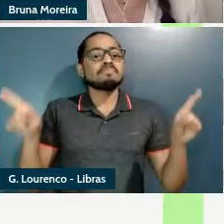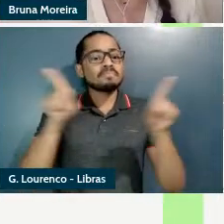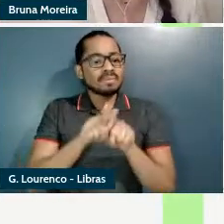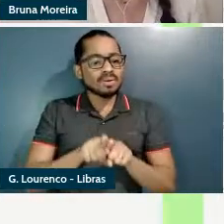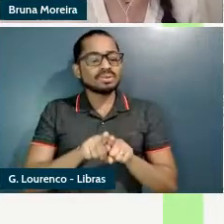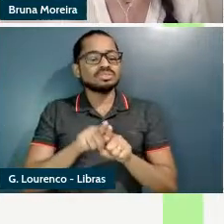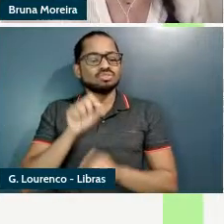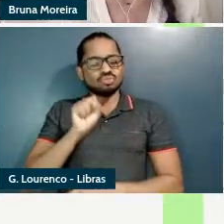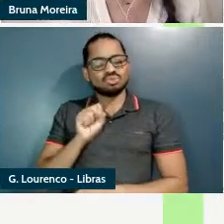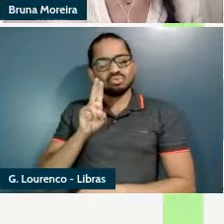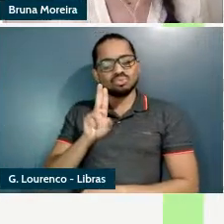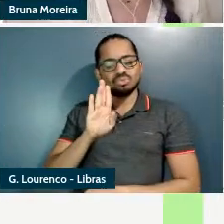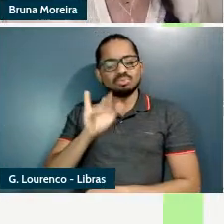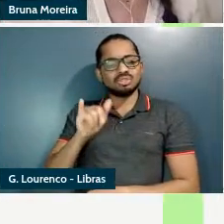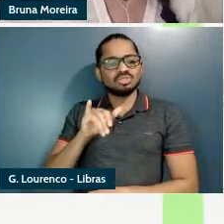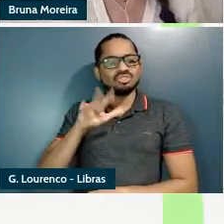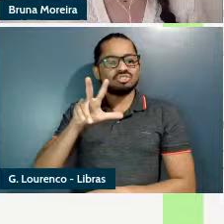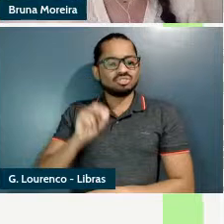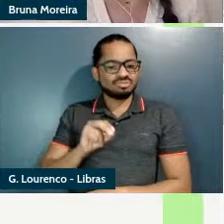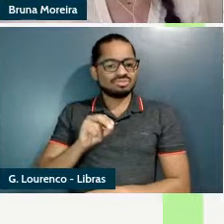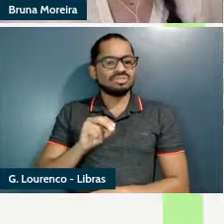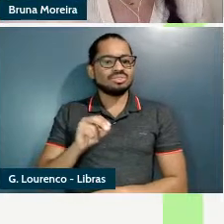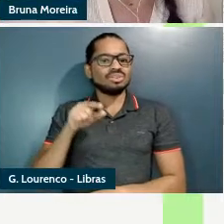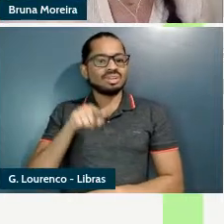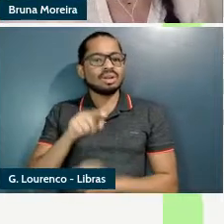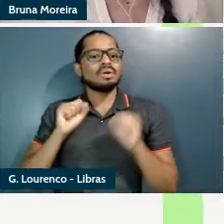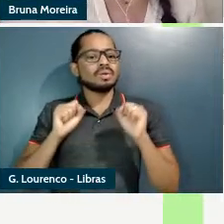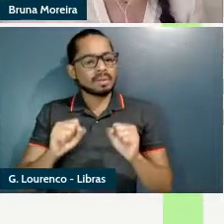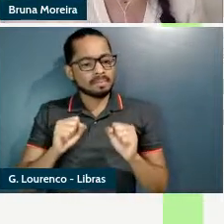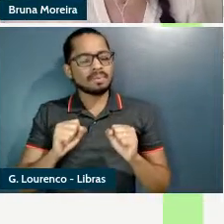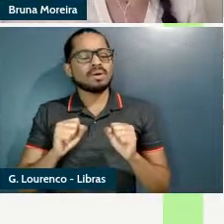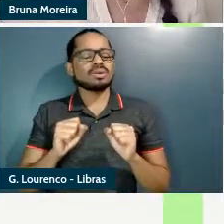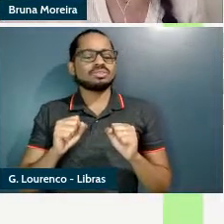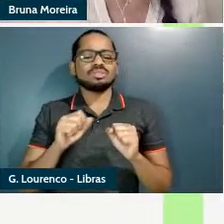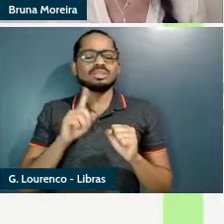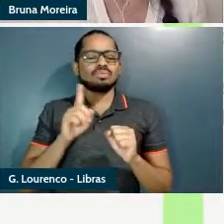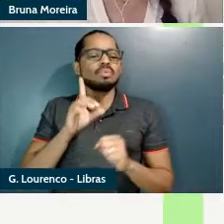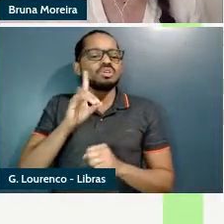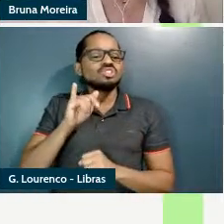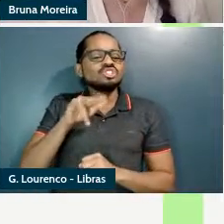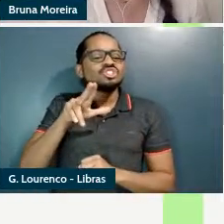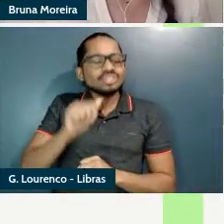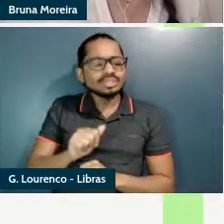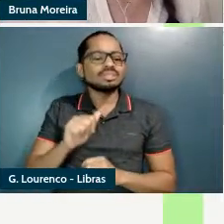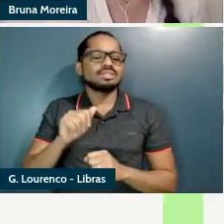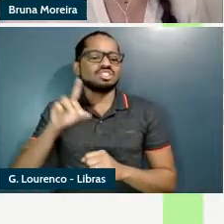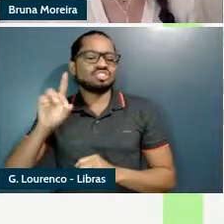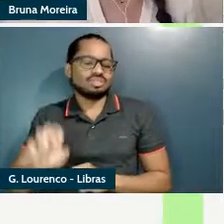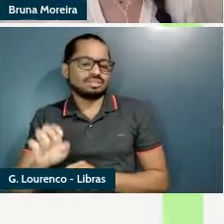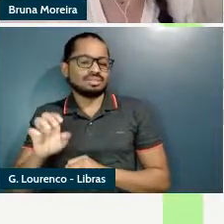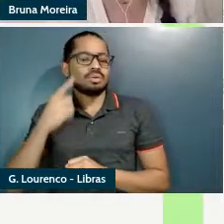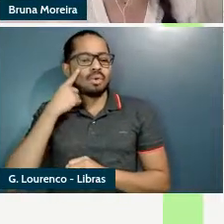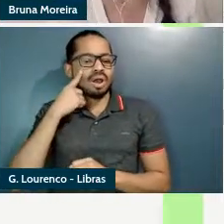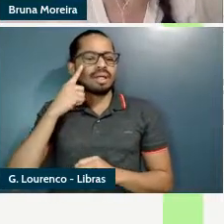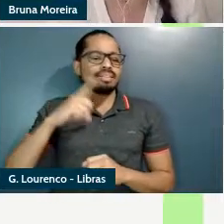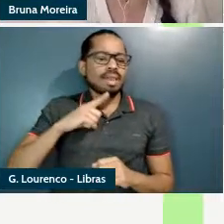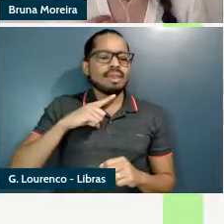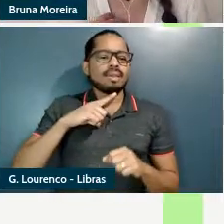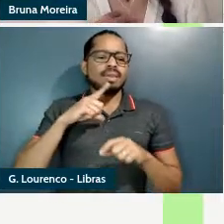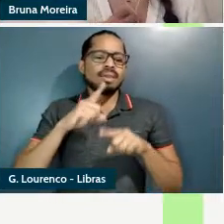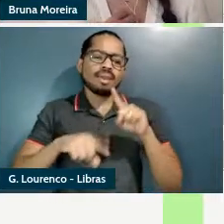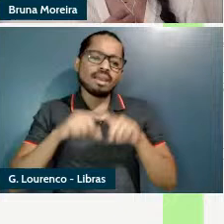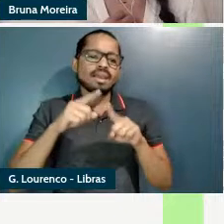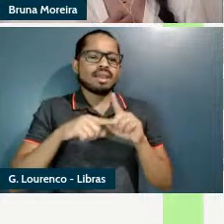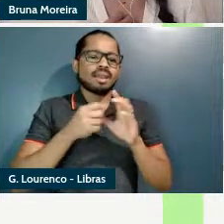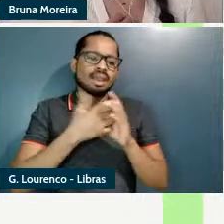a decisão é condenável digna de ser condenada em virtude de suas propriedades ela é imoral viu grave negativa mas